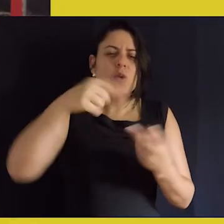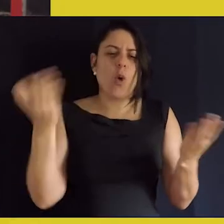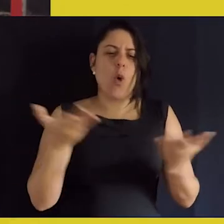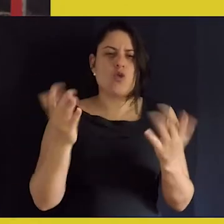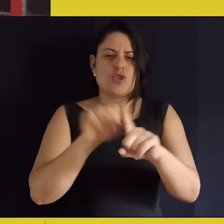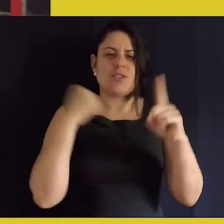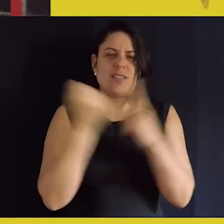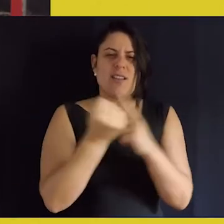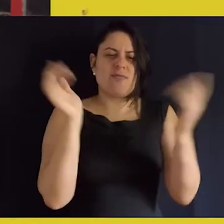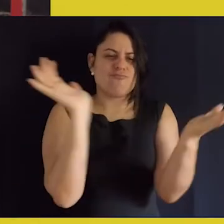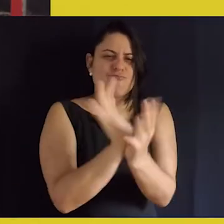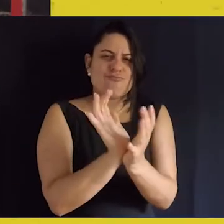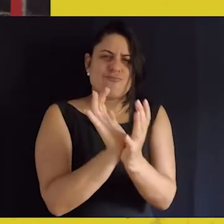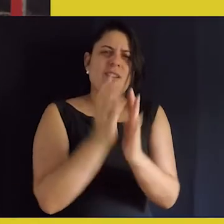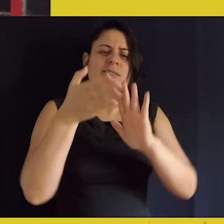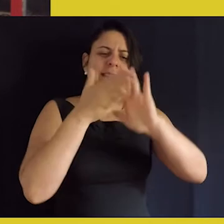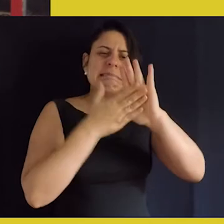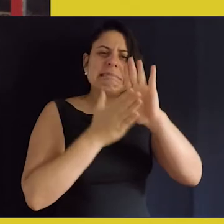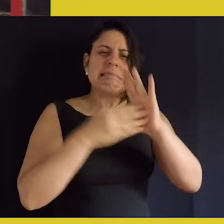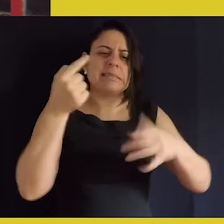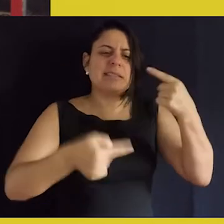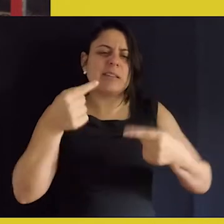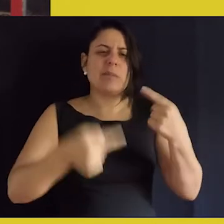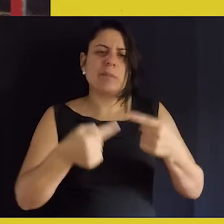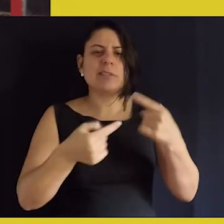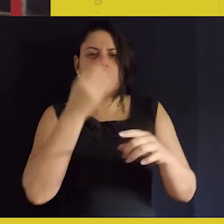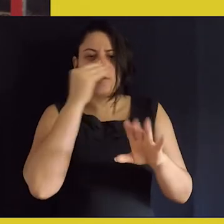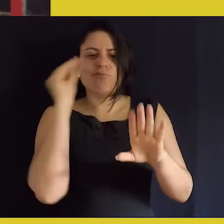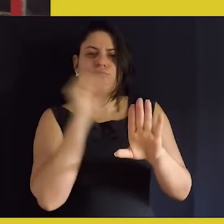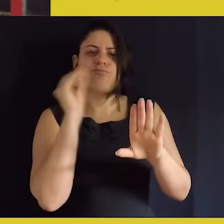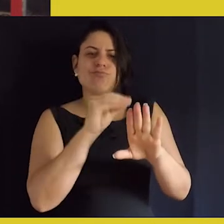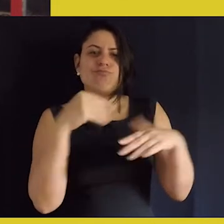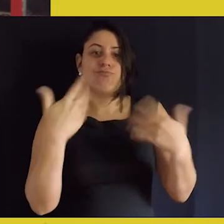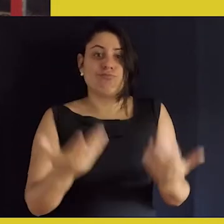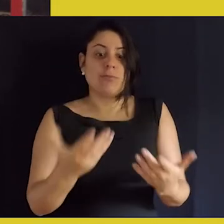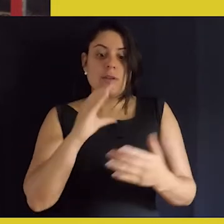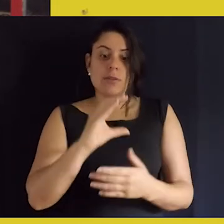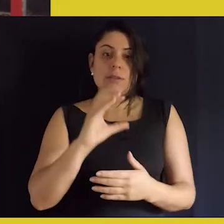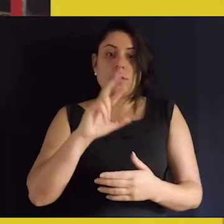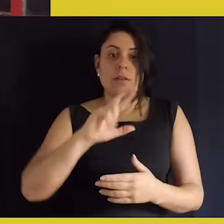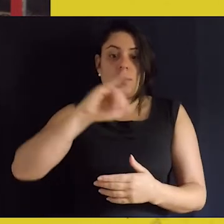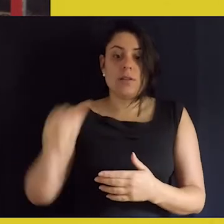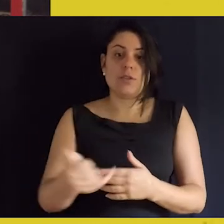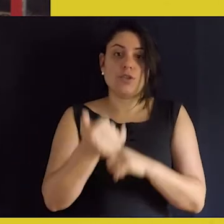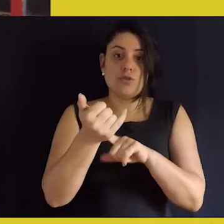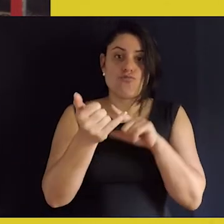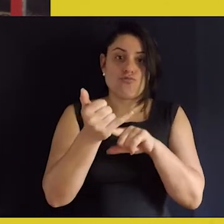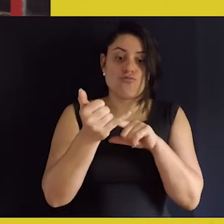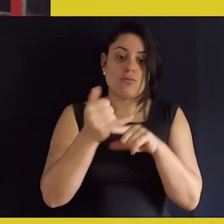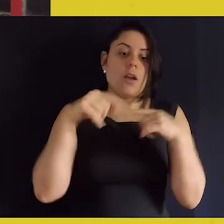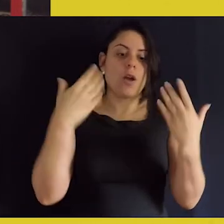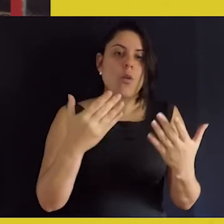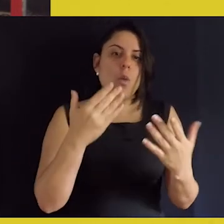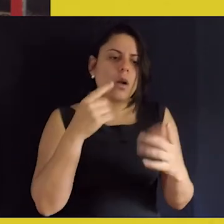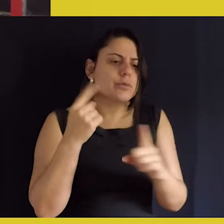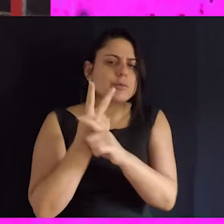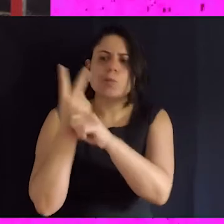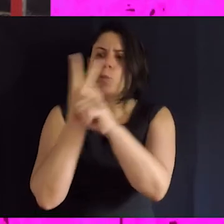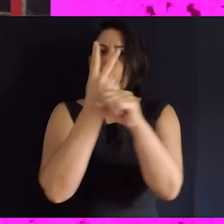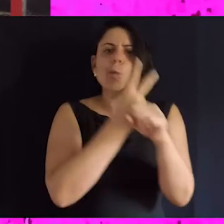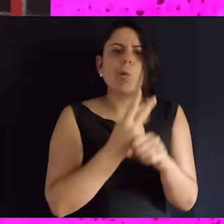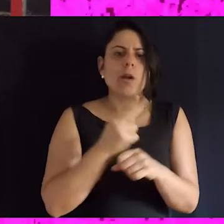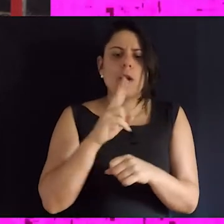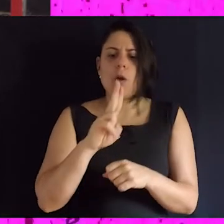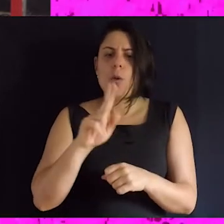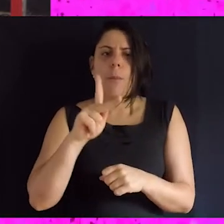Pensando exatamente nesse cenário de exclusão que a gente tem aí de políticas públicas voltadas para a saúde, onde esses jovens, quando